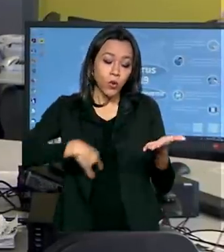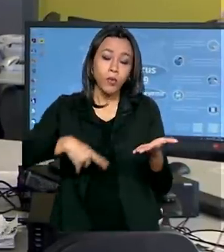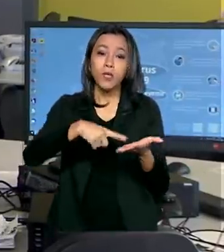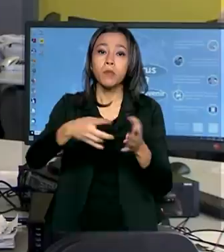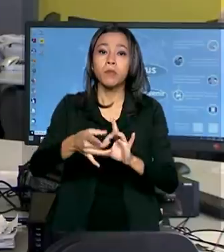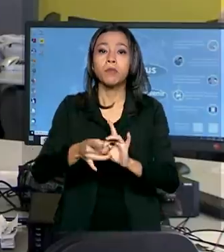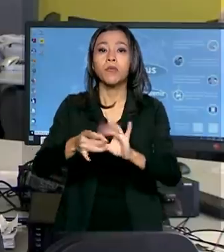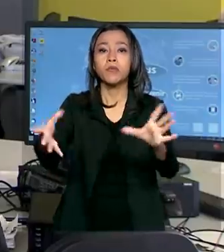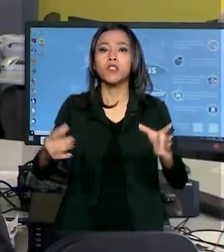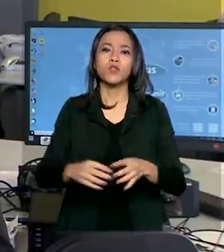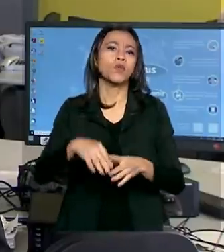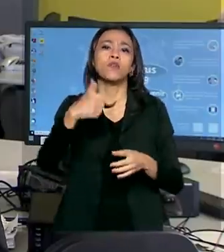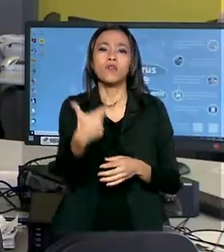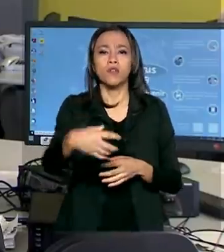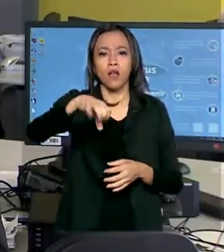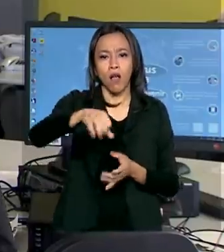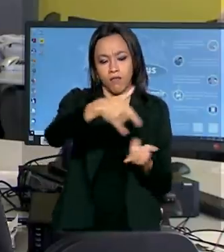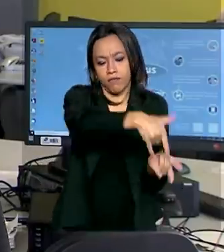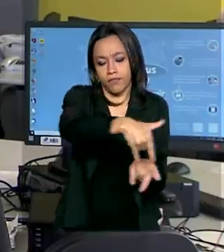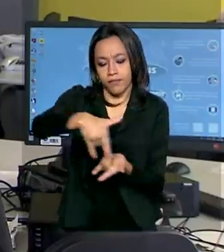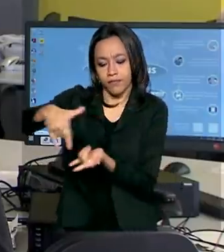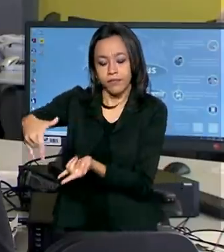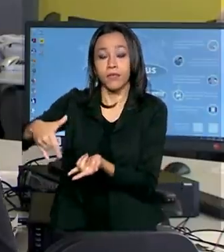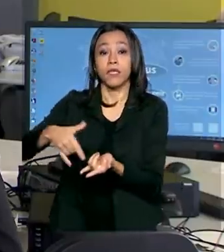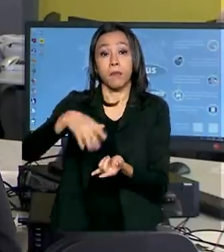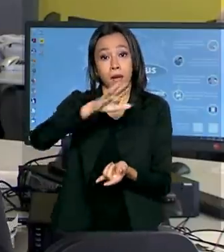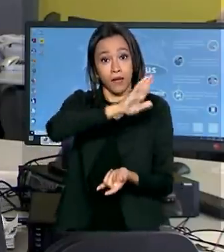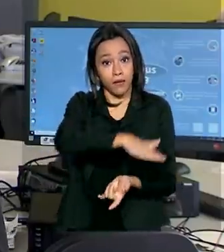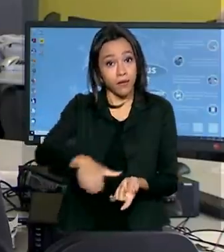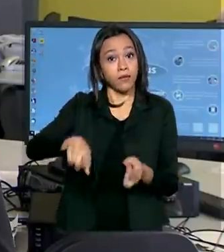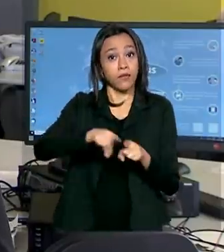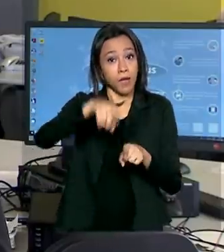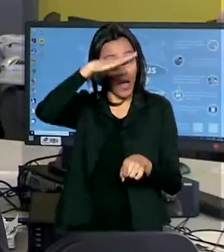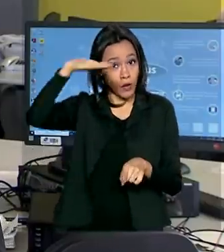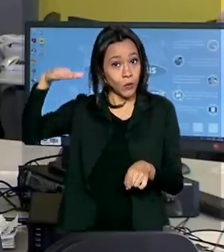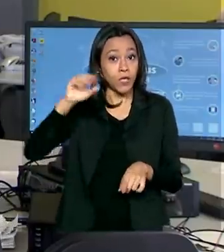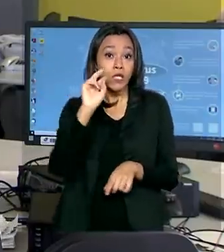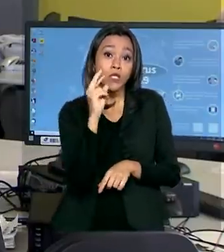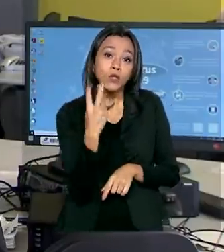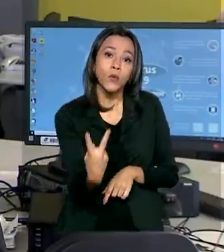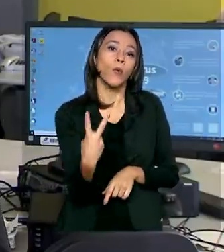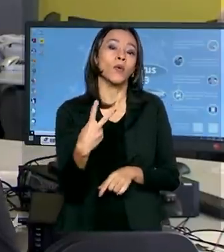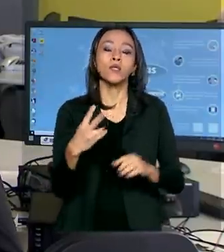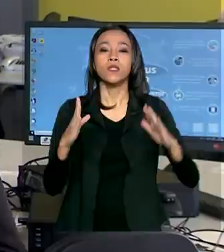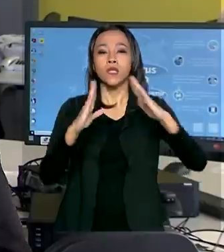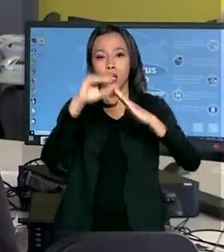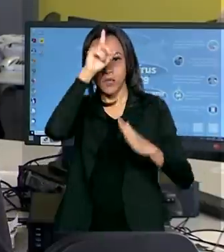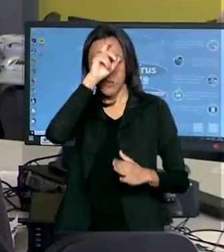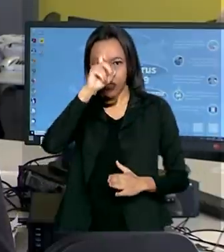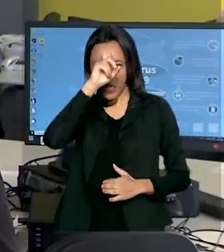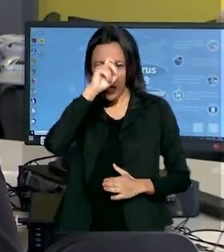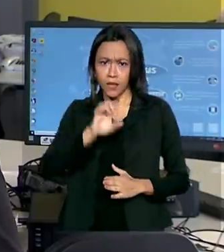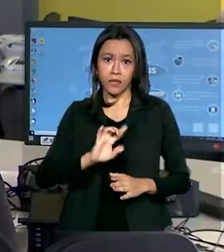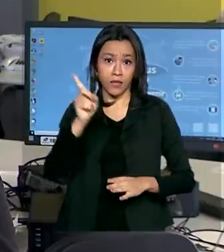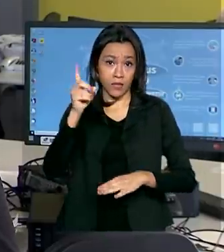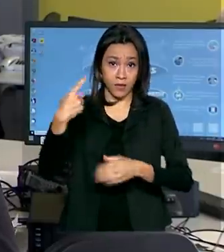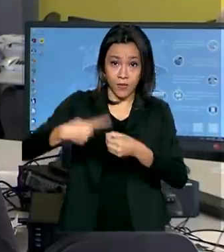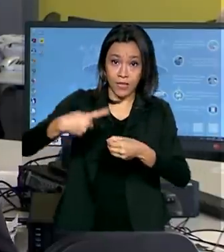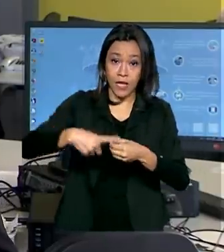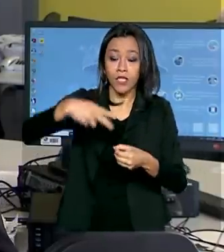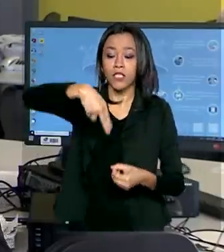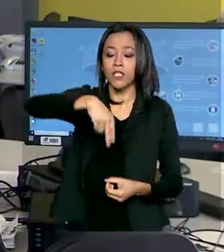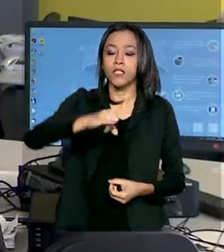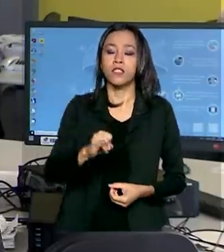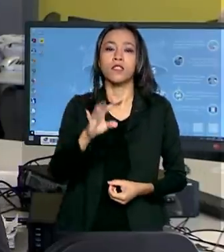23 novos leitos de UTI adulta e pediátrica em dois hospitais da cidade de Niterói. A portaria também determinou a